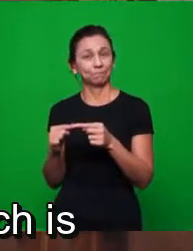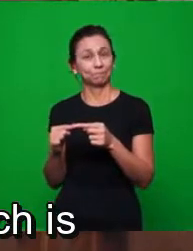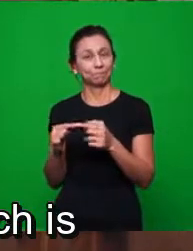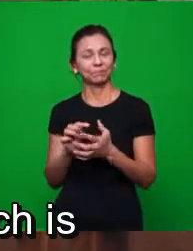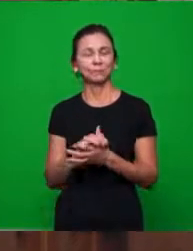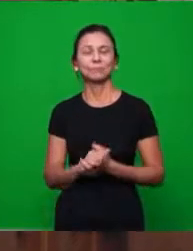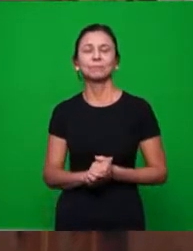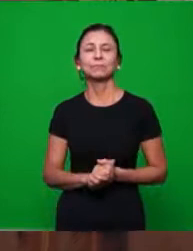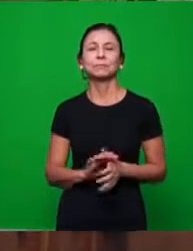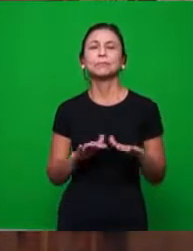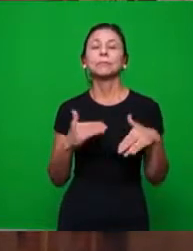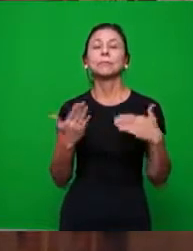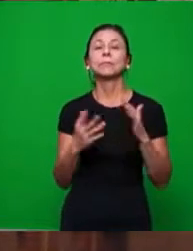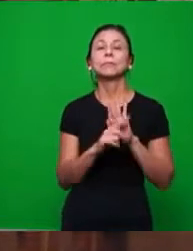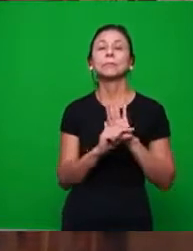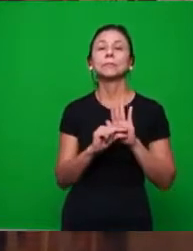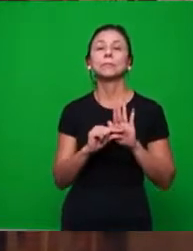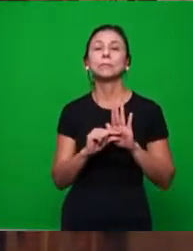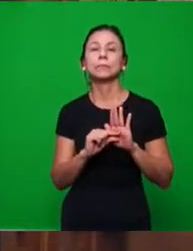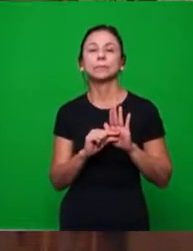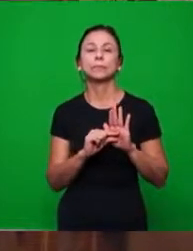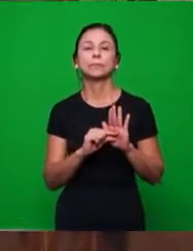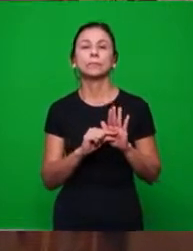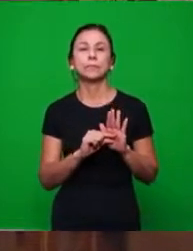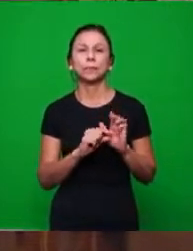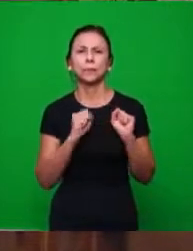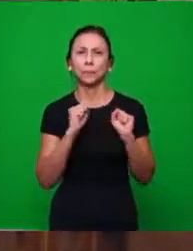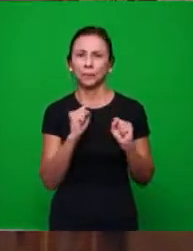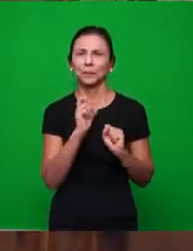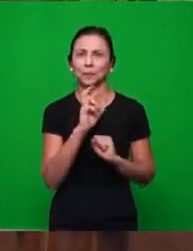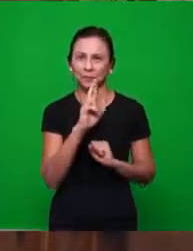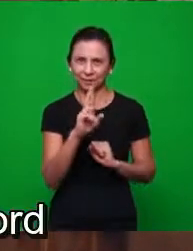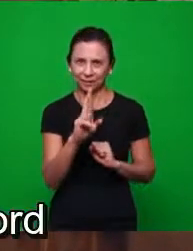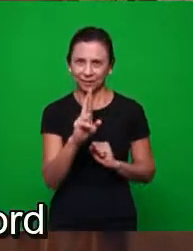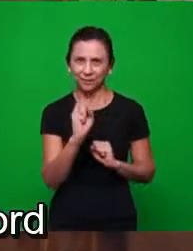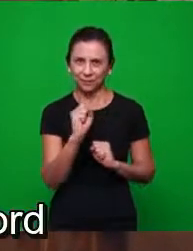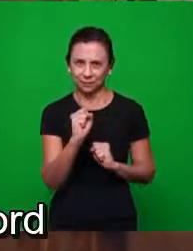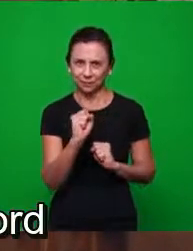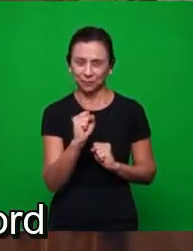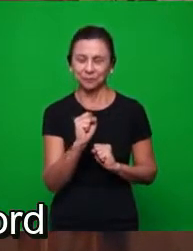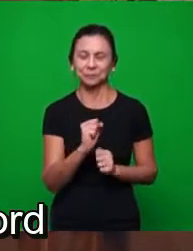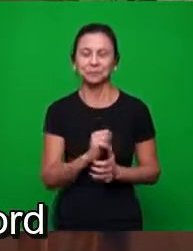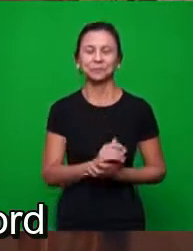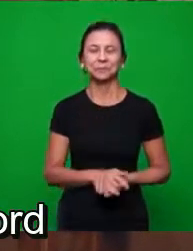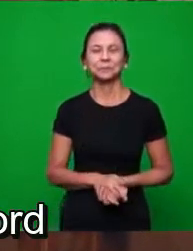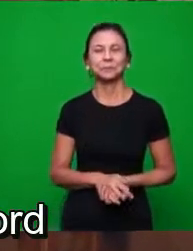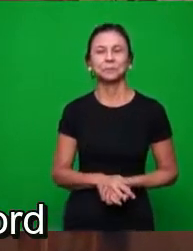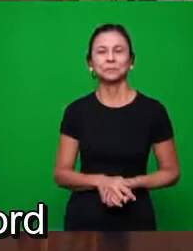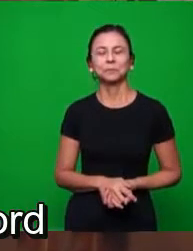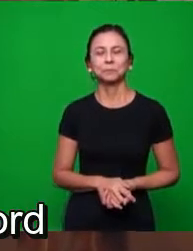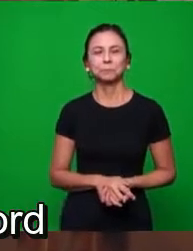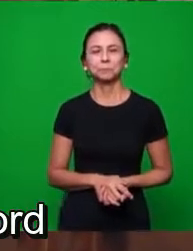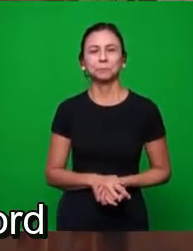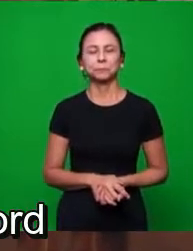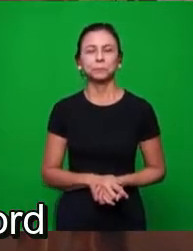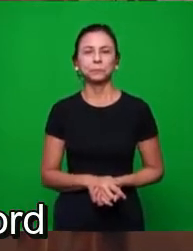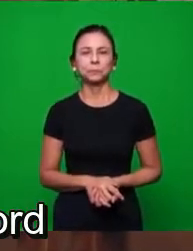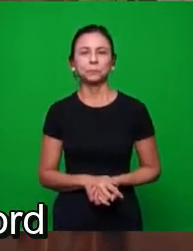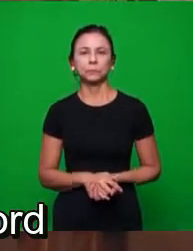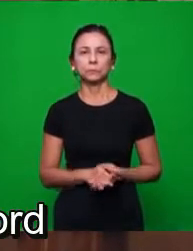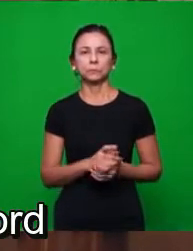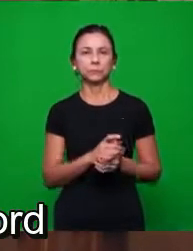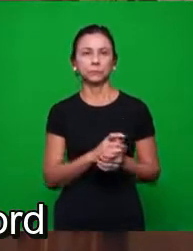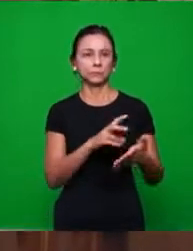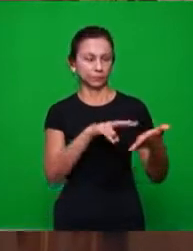Qual é o versículo? Podemos responder? Vamos lá. Quem abriu? Então, vamos ler o